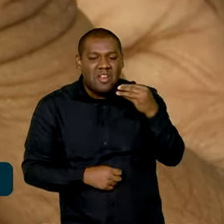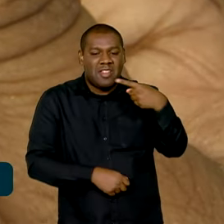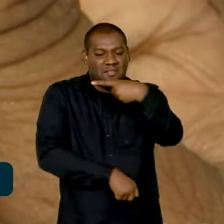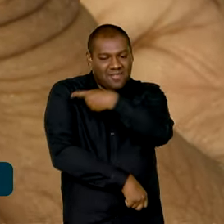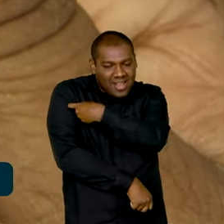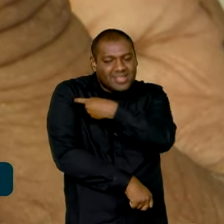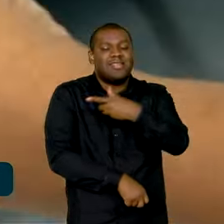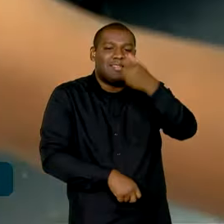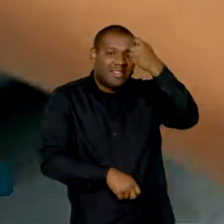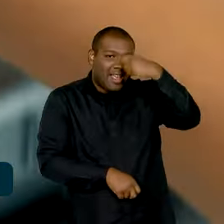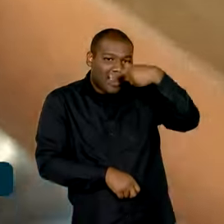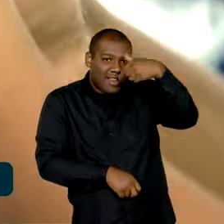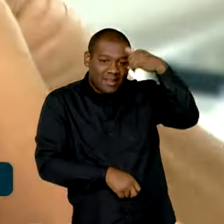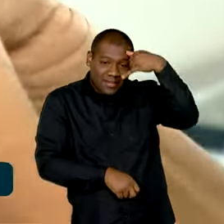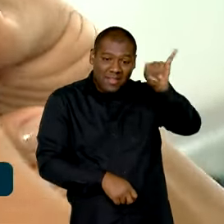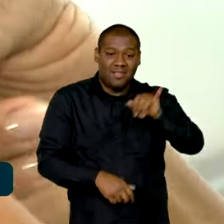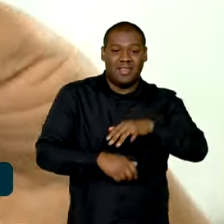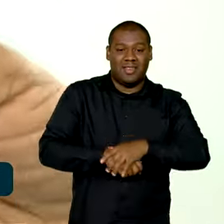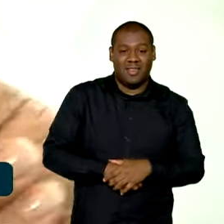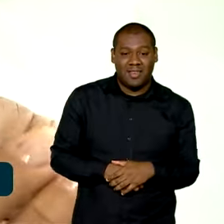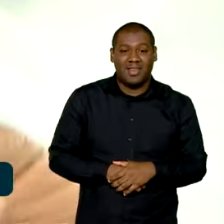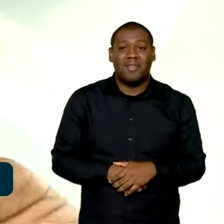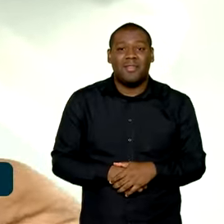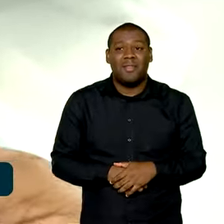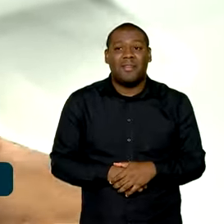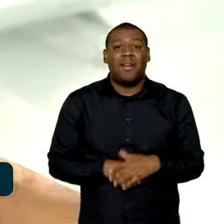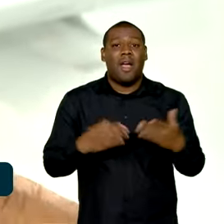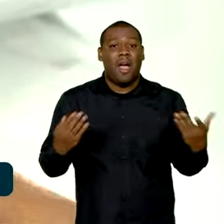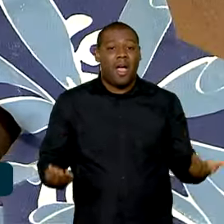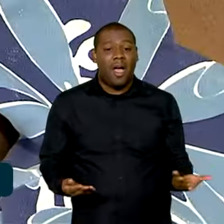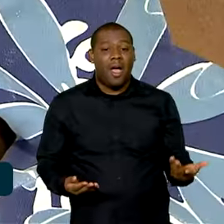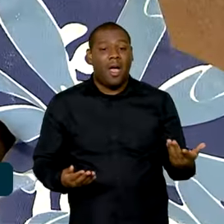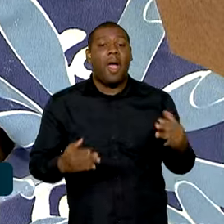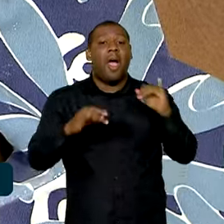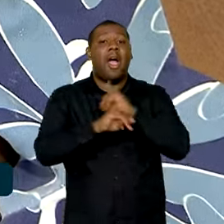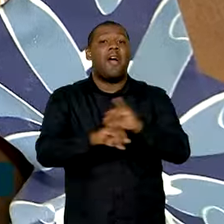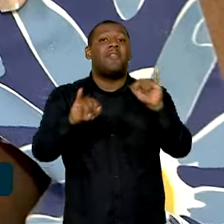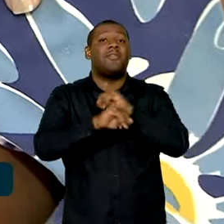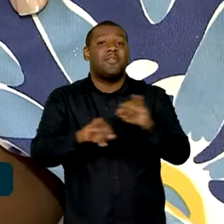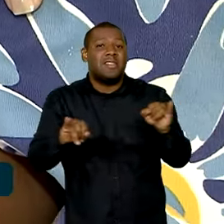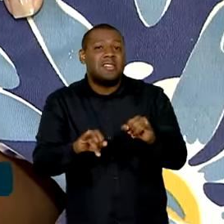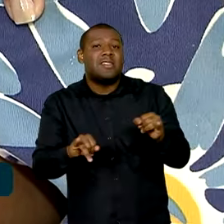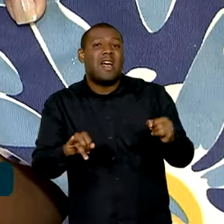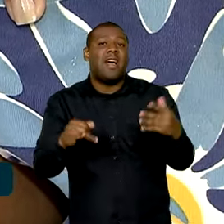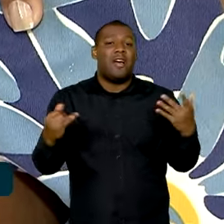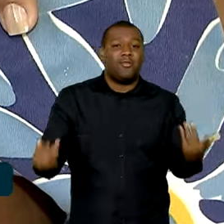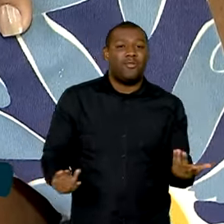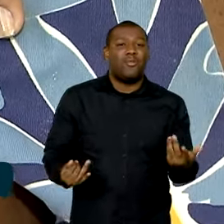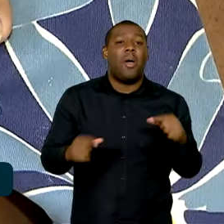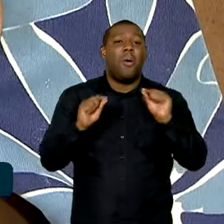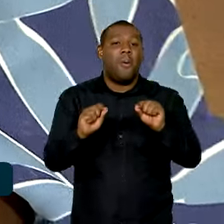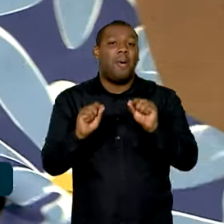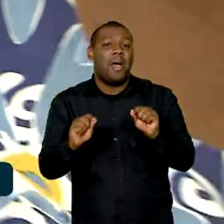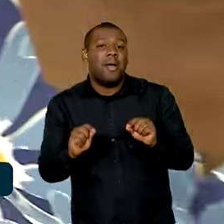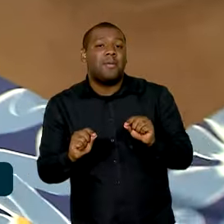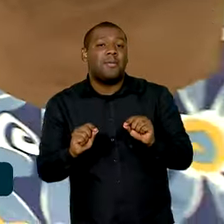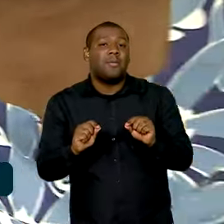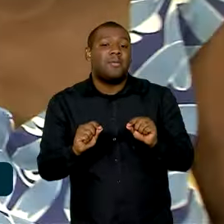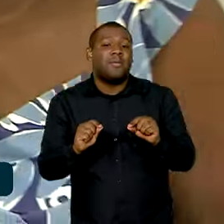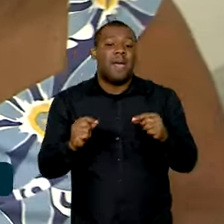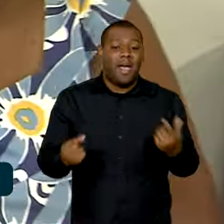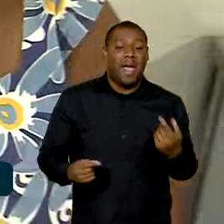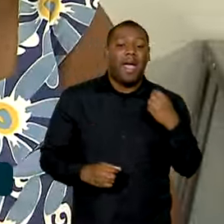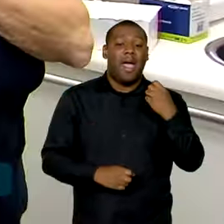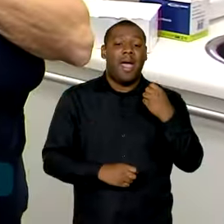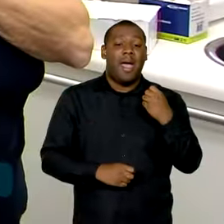nacional de imunização contra a gripe, que tradicionalmente ocorre entre abril e maio, começa mais